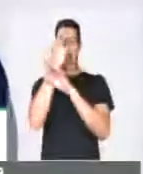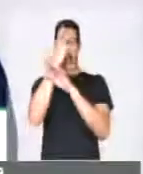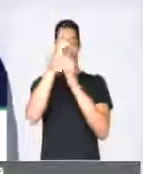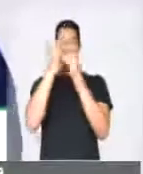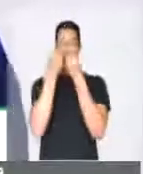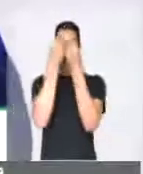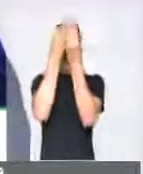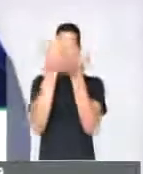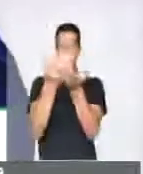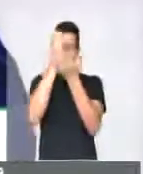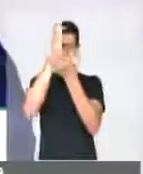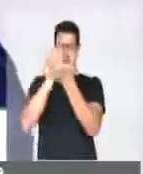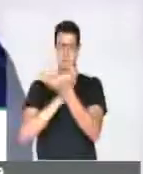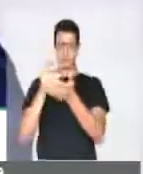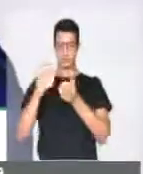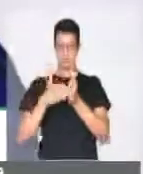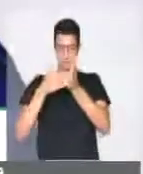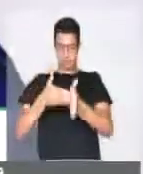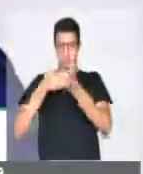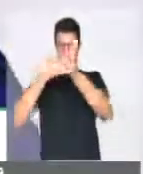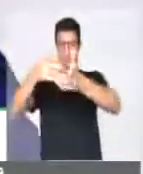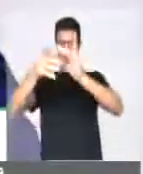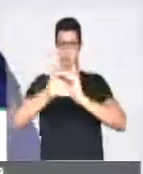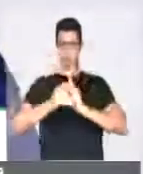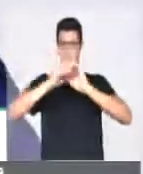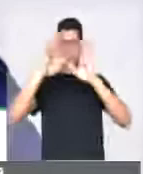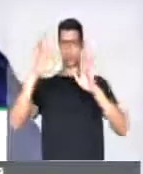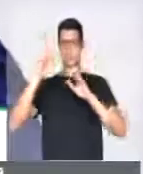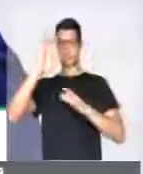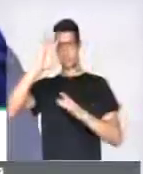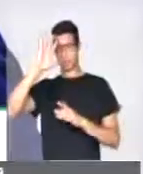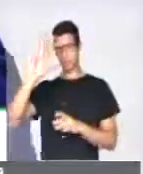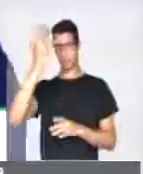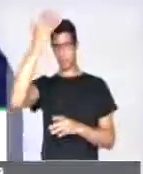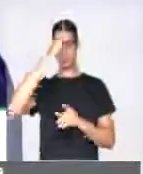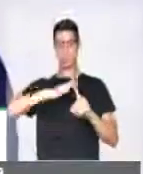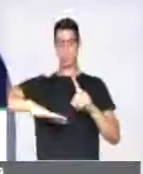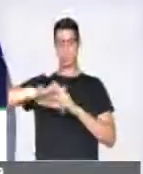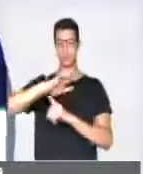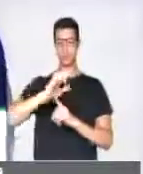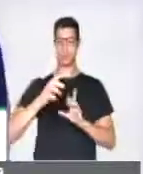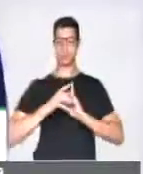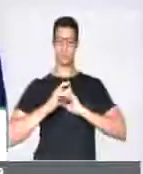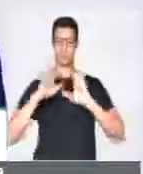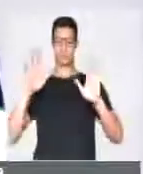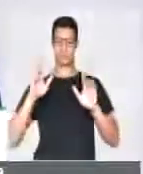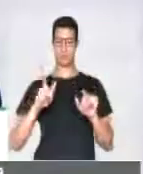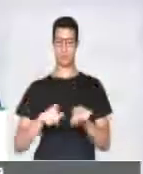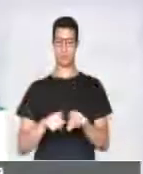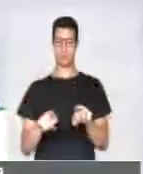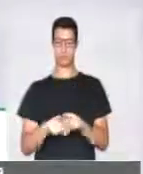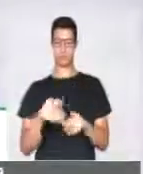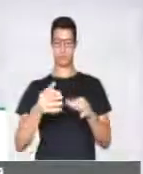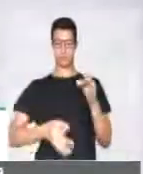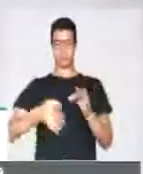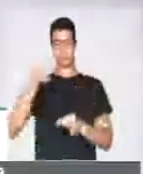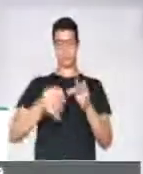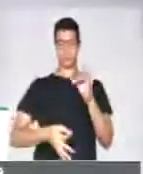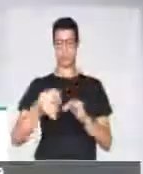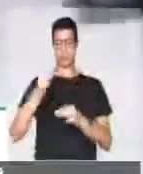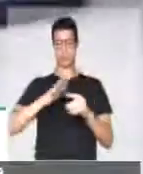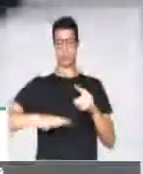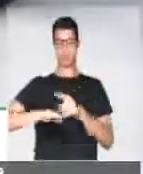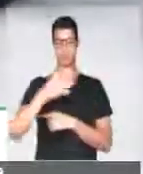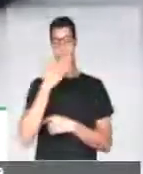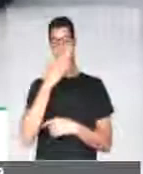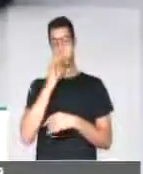devolver o Brasil ao caminho da democracia, do socialismo, da liberdade e da justiça social.